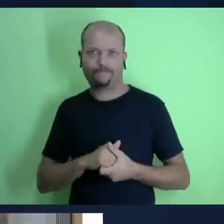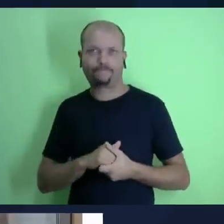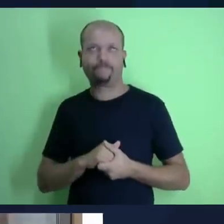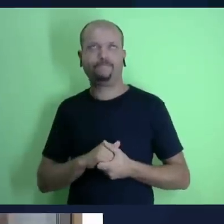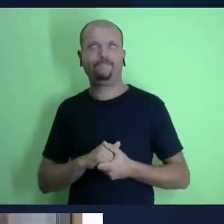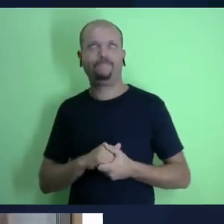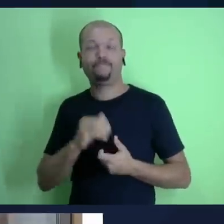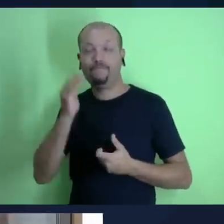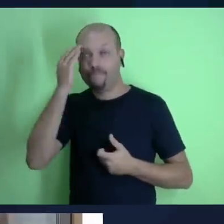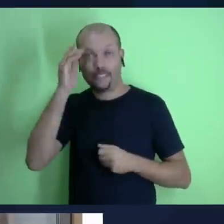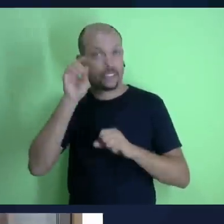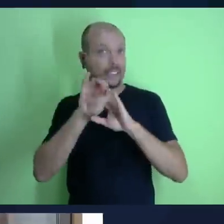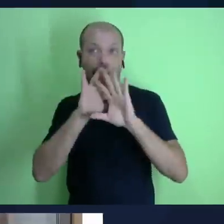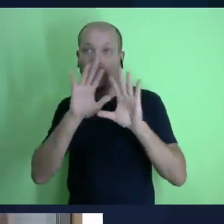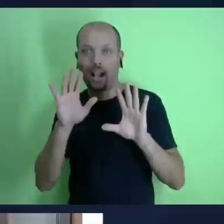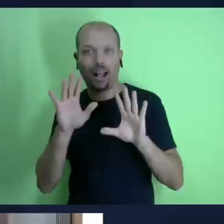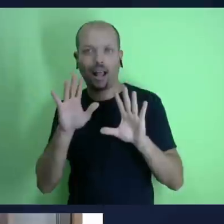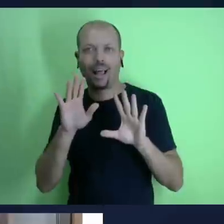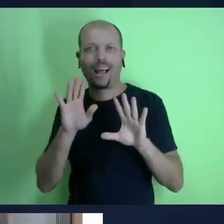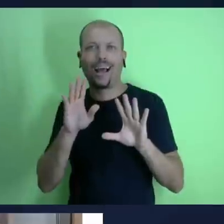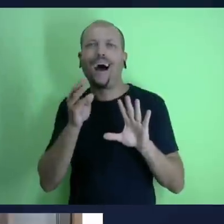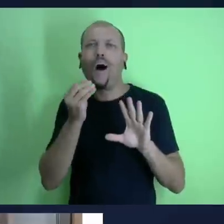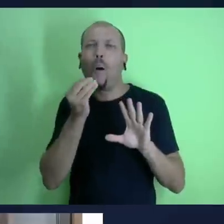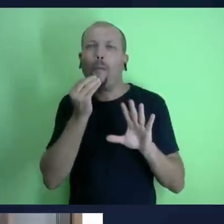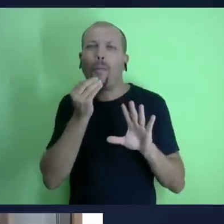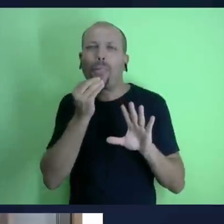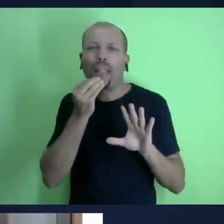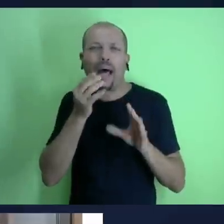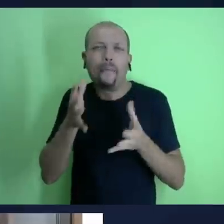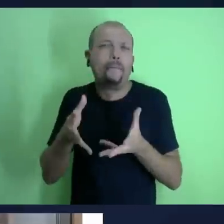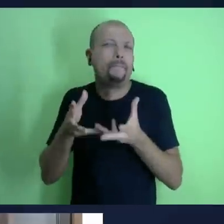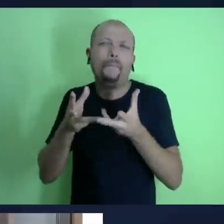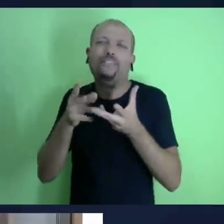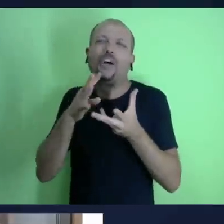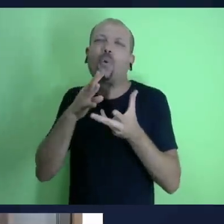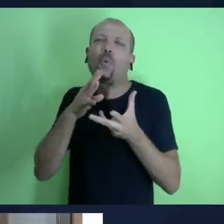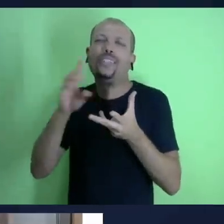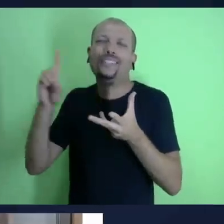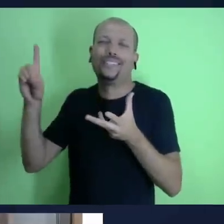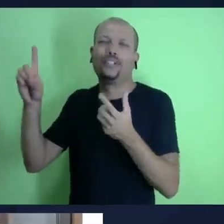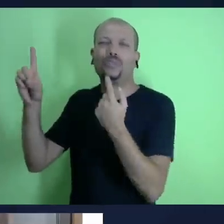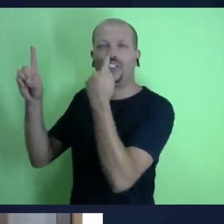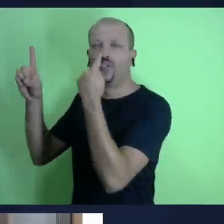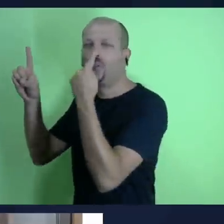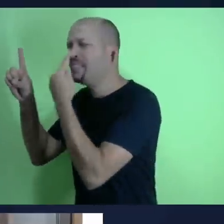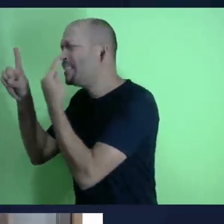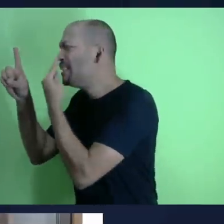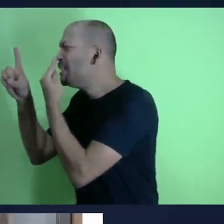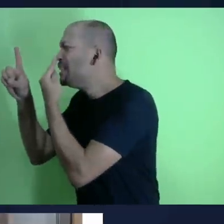para nos levar para longe de Deus e veja